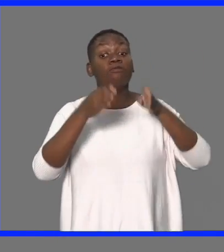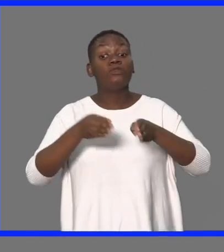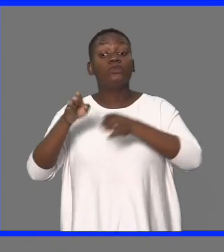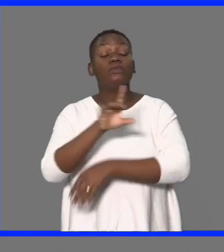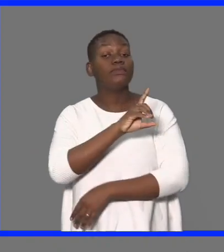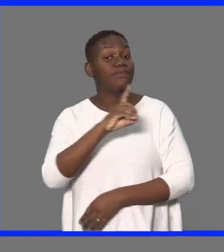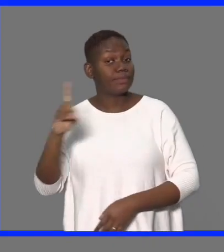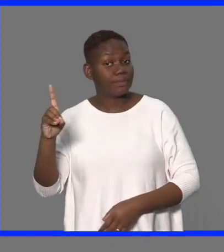pessoas com deficiência.